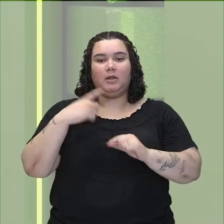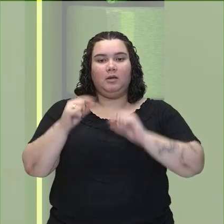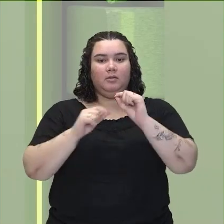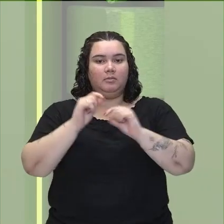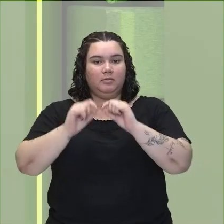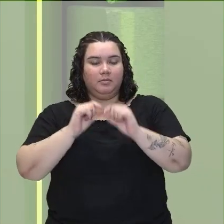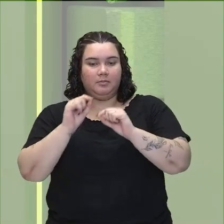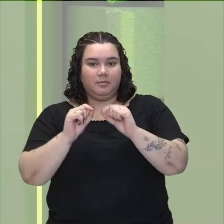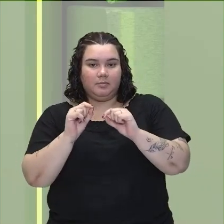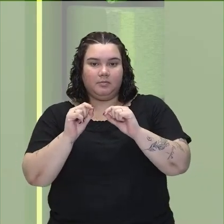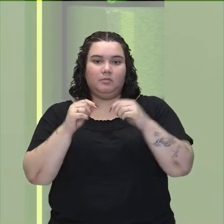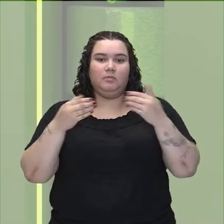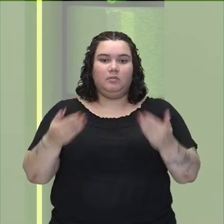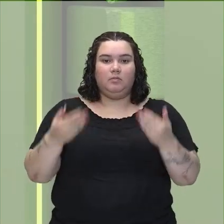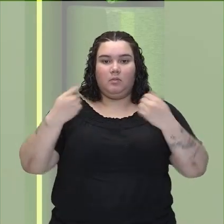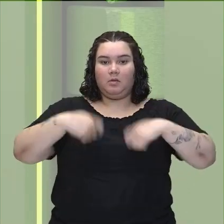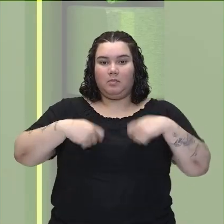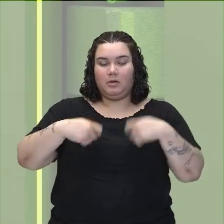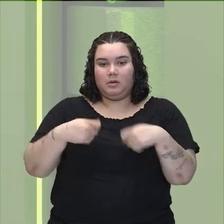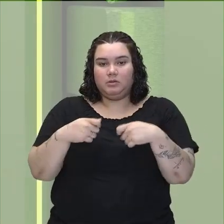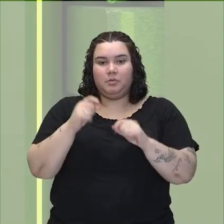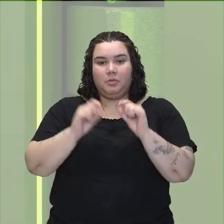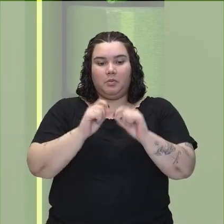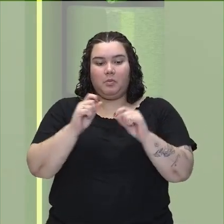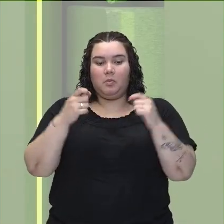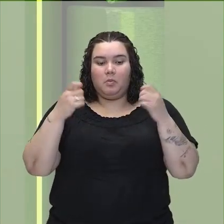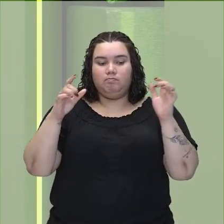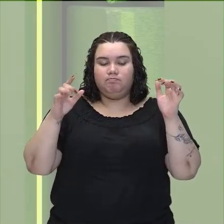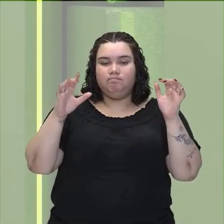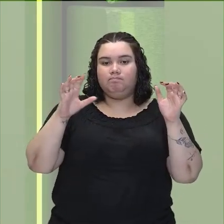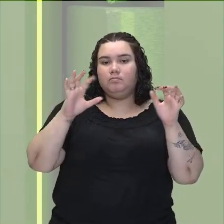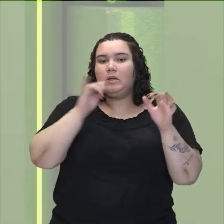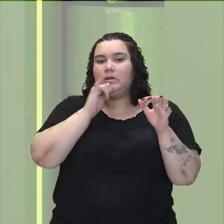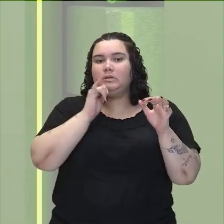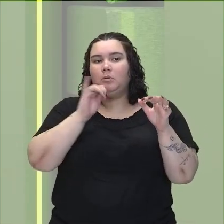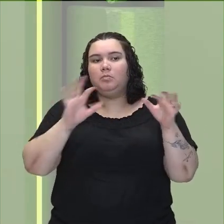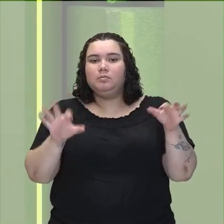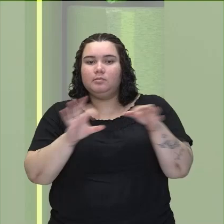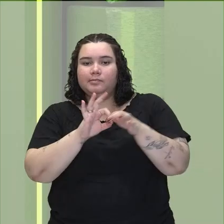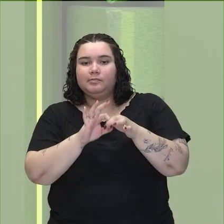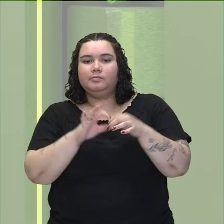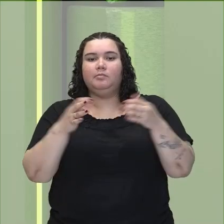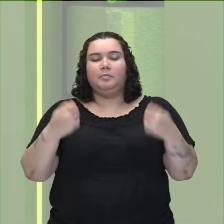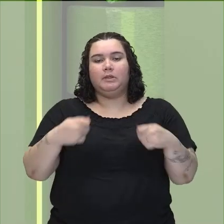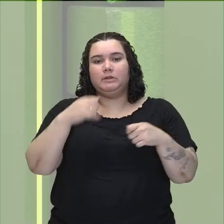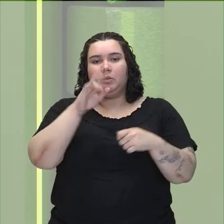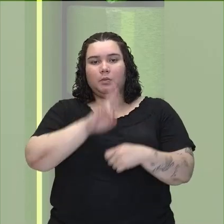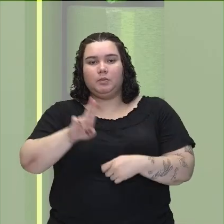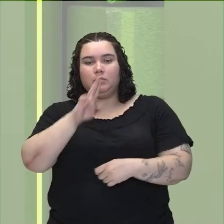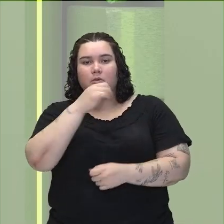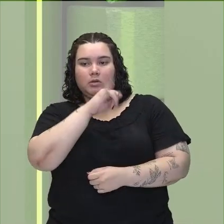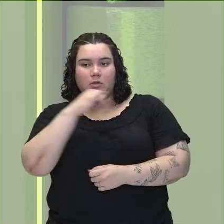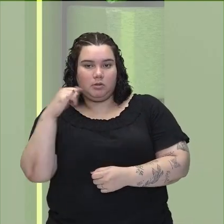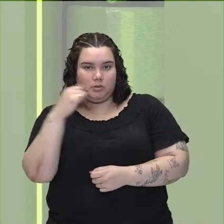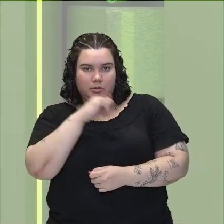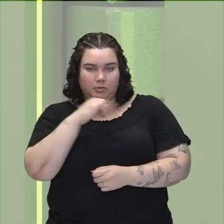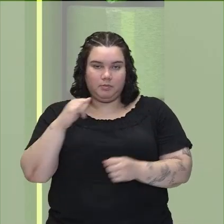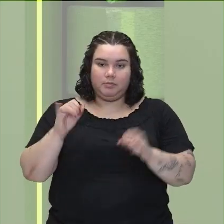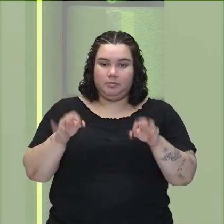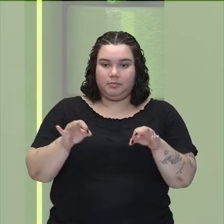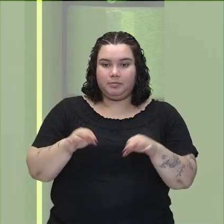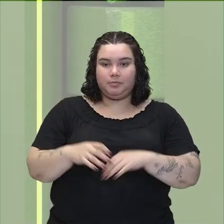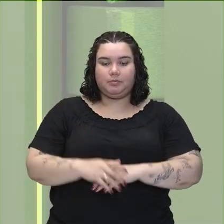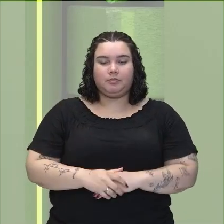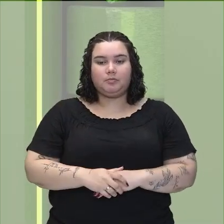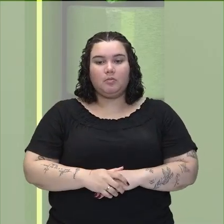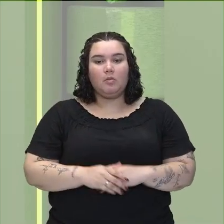relógio exige de você que esteja conectado, exige de você que esteja com energia elétrica. Então, entenda